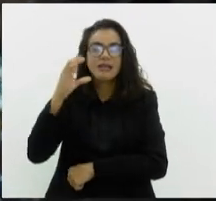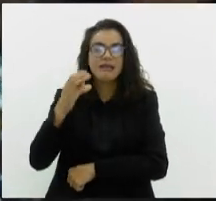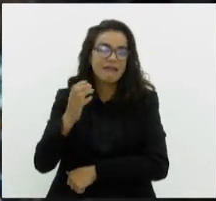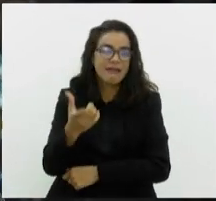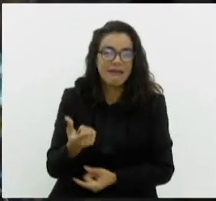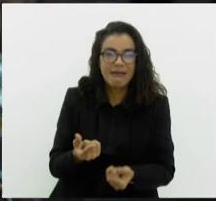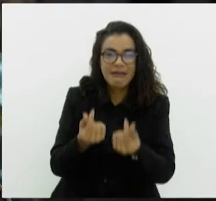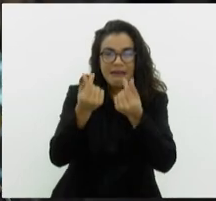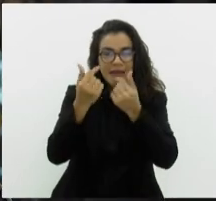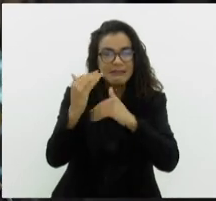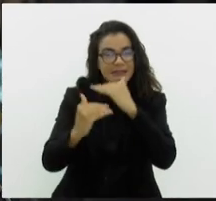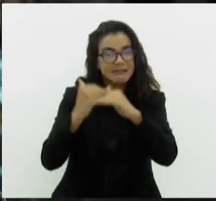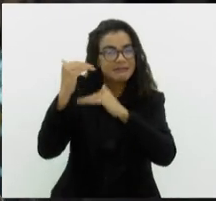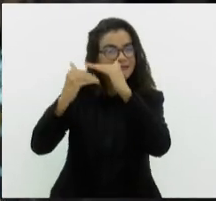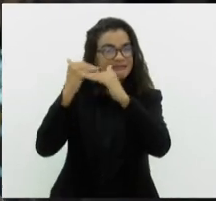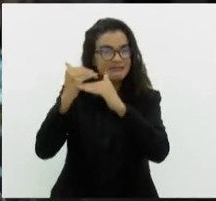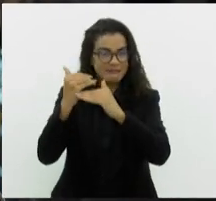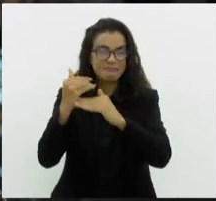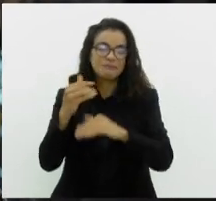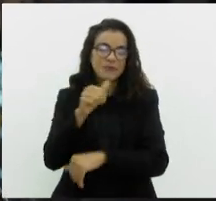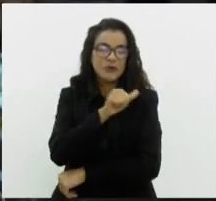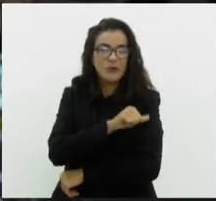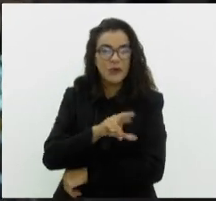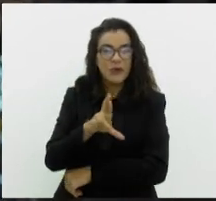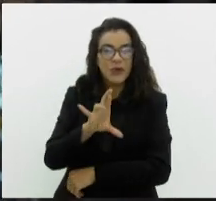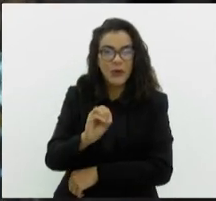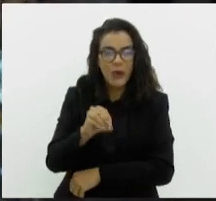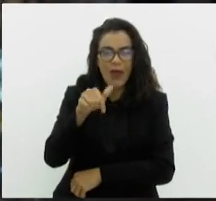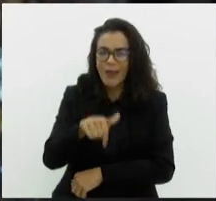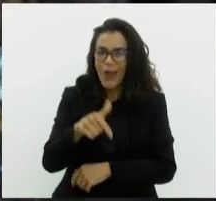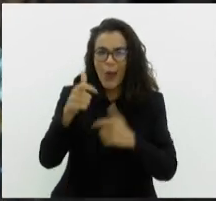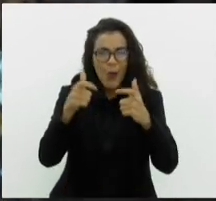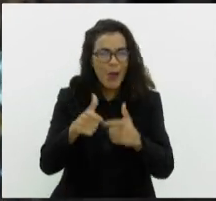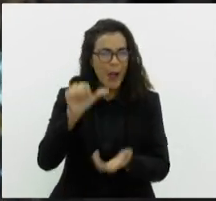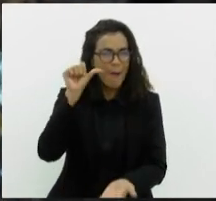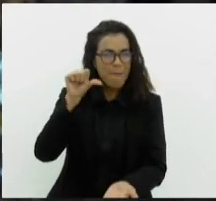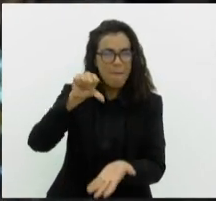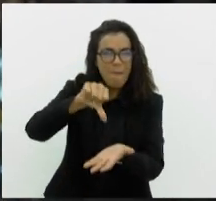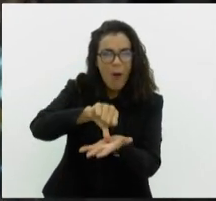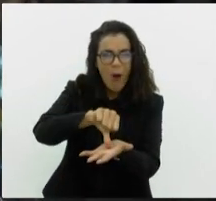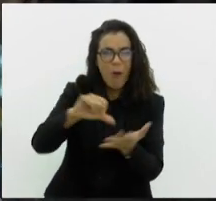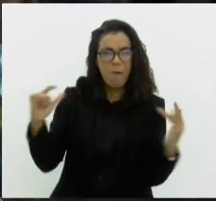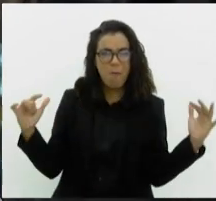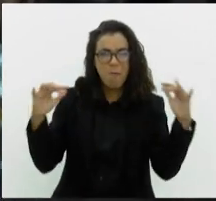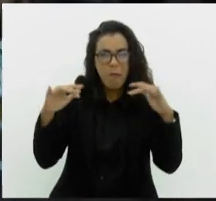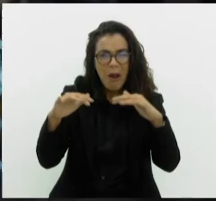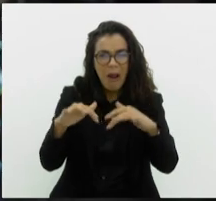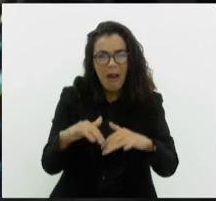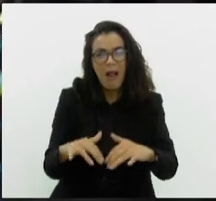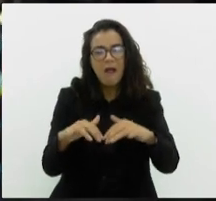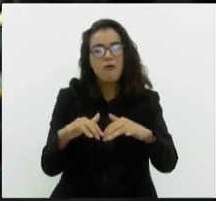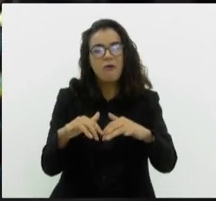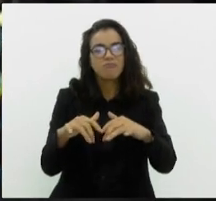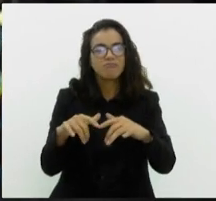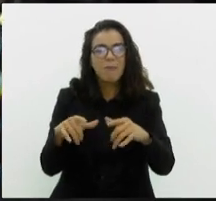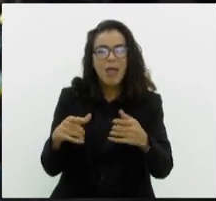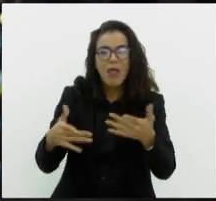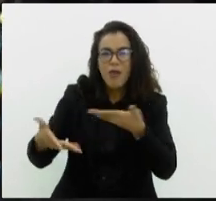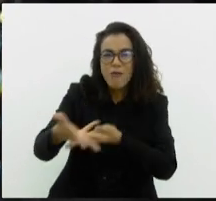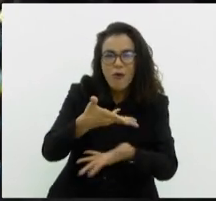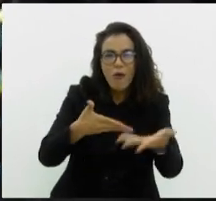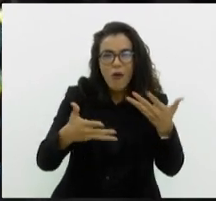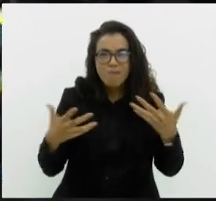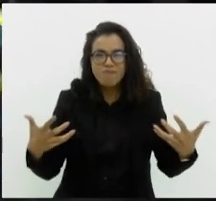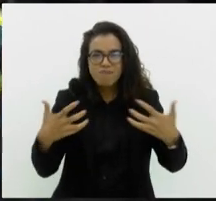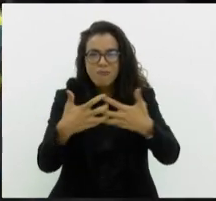em desenvolvimento, de fato, para o Rio de Janeiro. Acho que aqui é o coração do que a gente quer ver se espalhar pela cidade toda e o grande ponto de contato e conexão